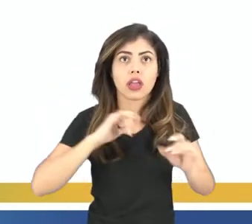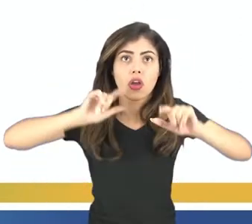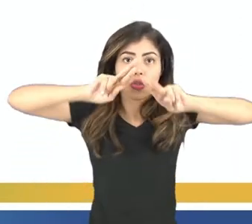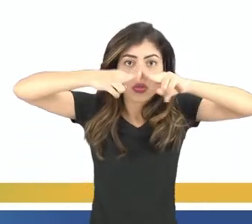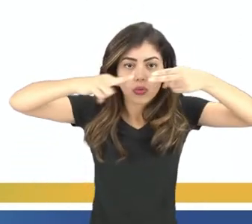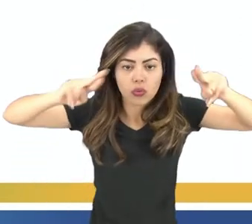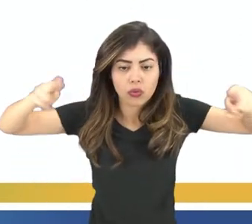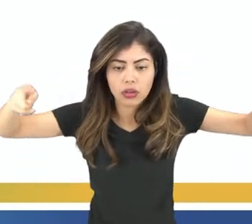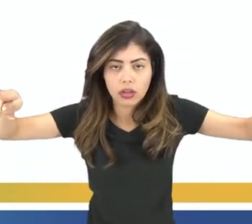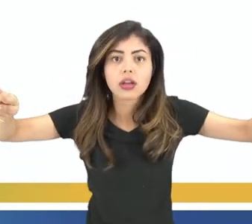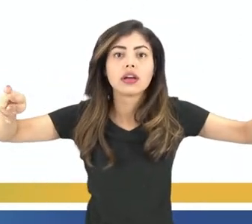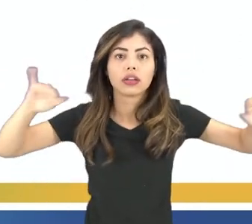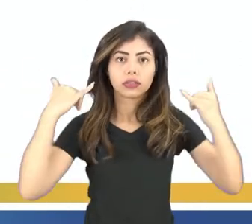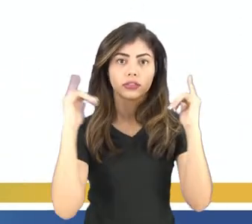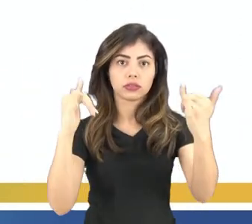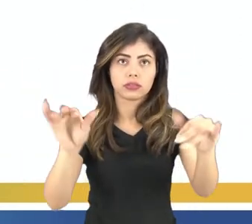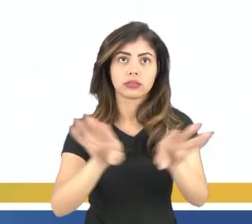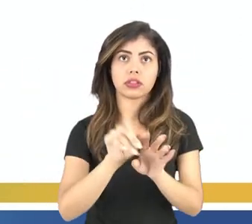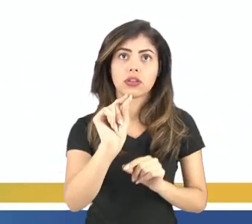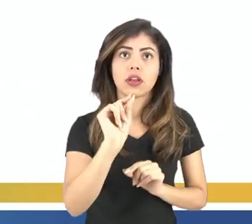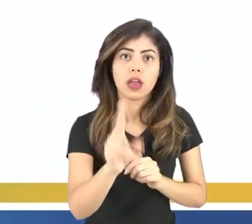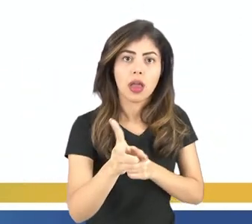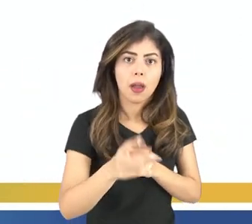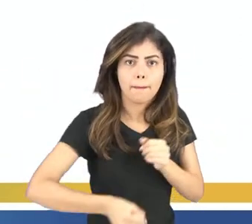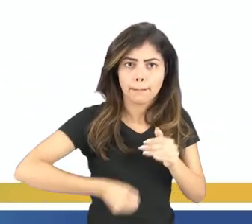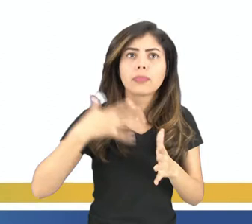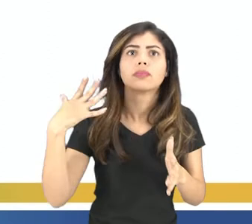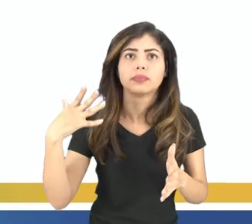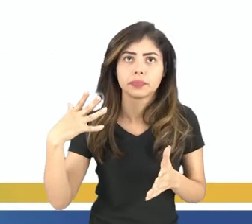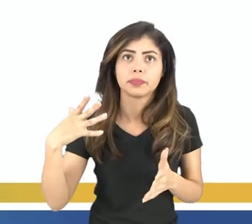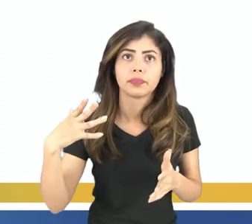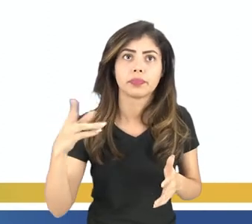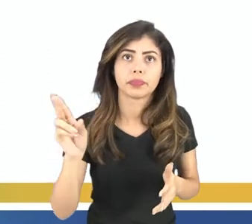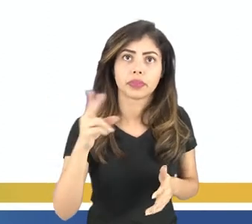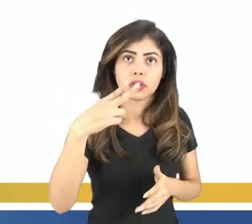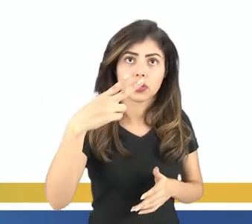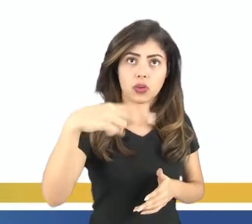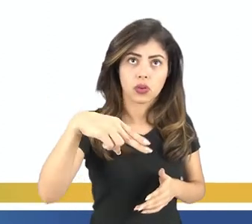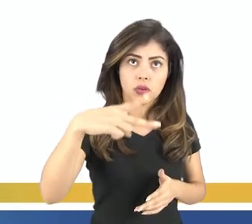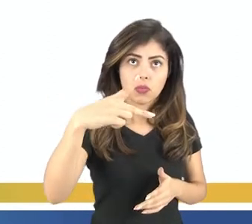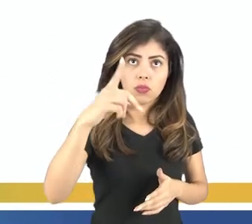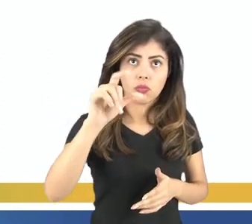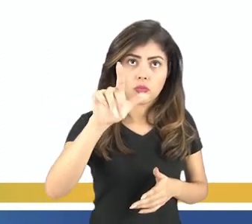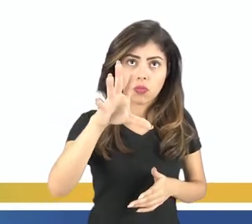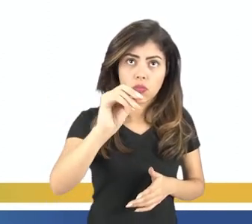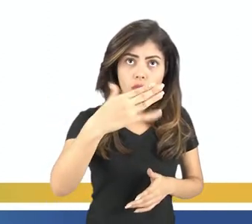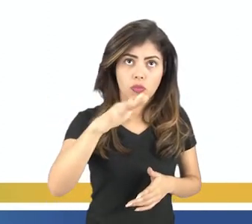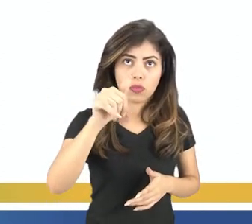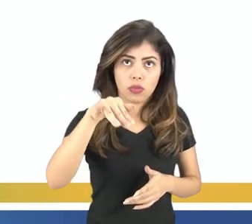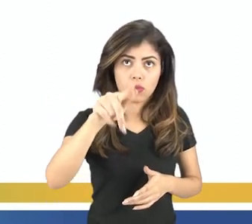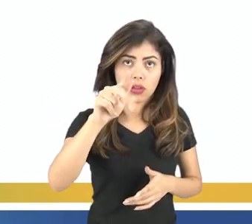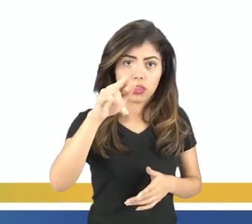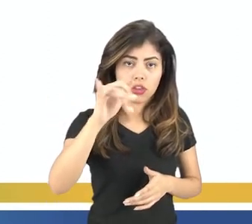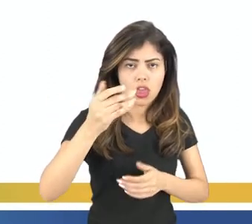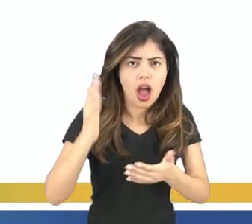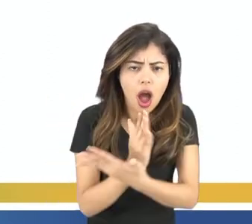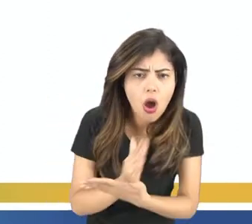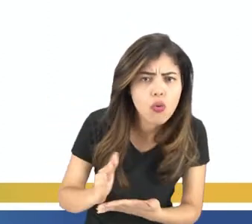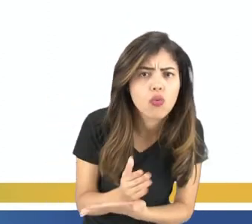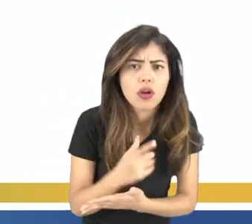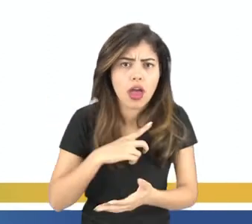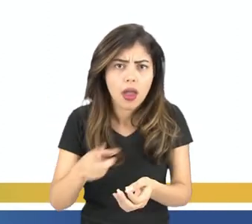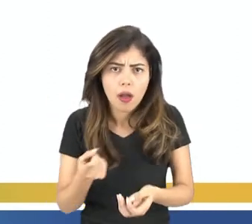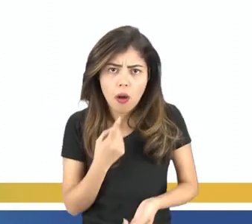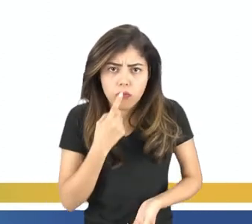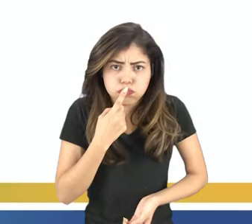são mais intensas em um imã, denominam-se polos magnéticos. Então o imã tem algumas regiões. Se você